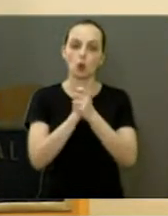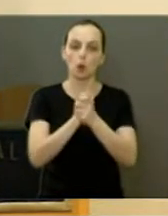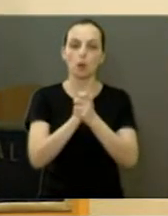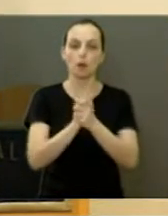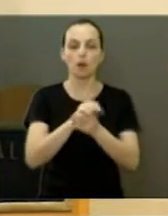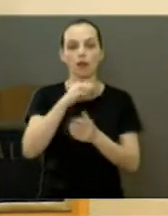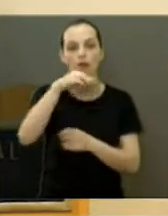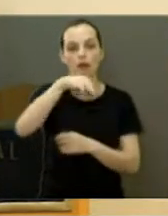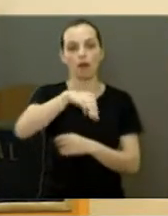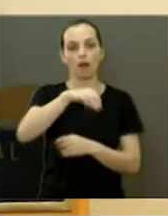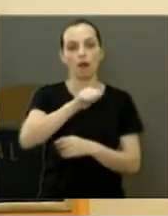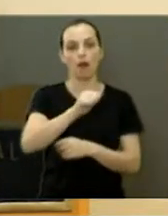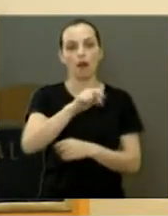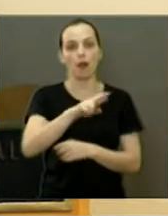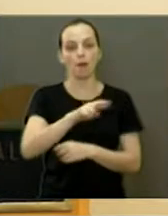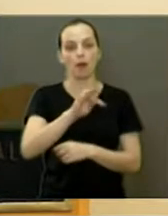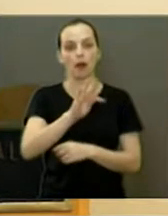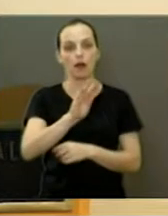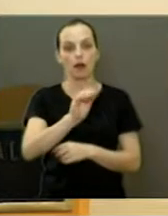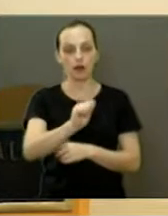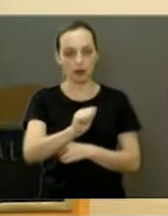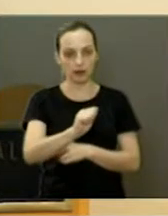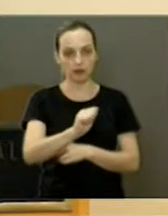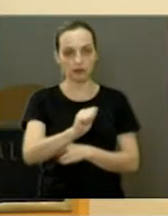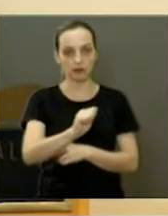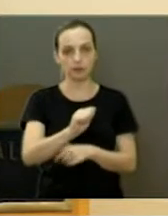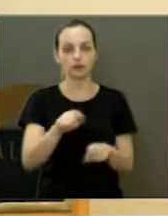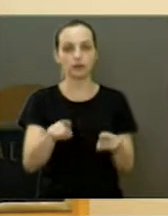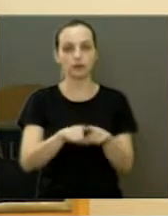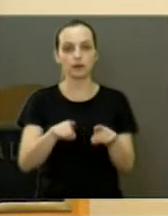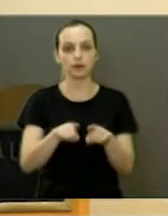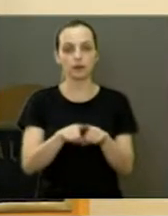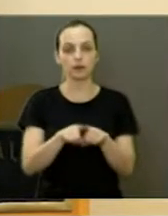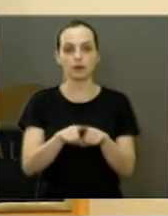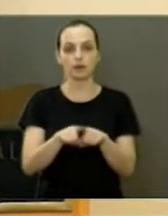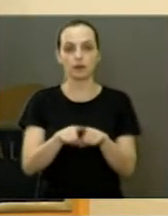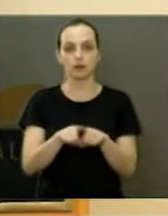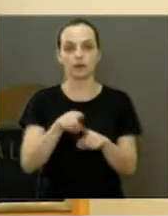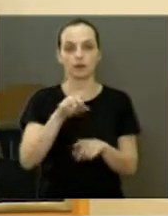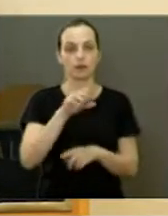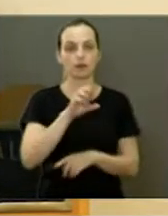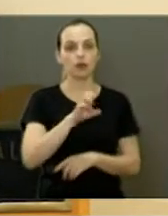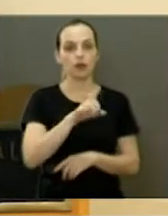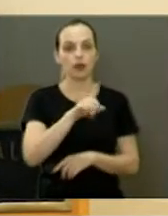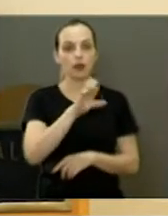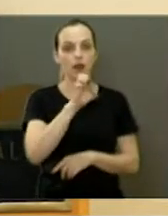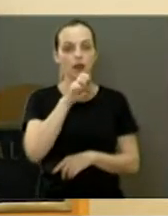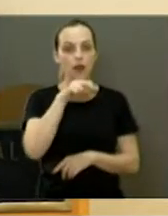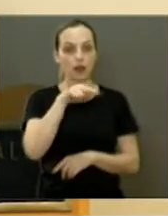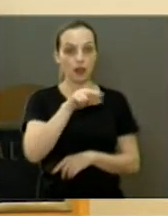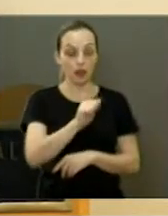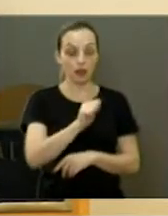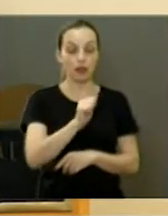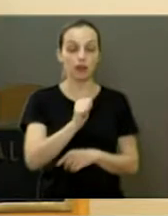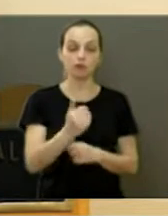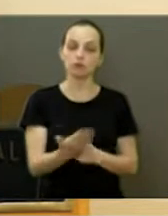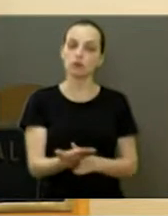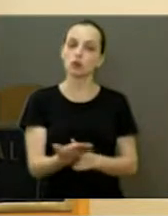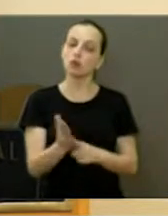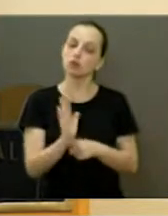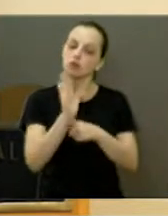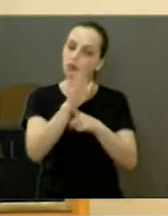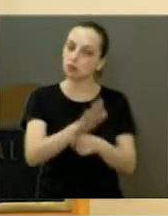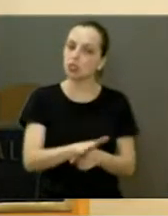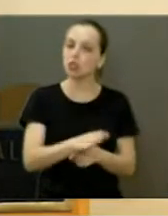e a Helena, que nos atendeu muito bem.